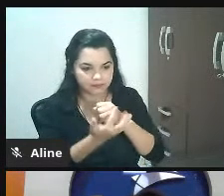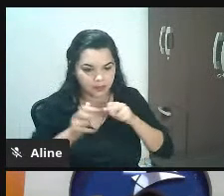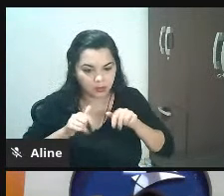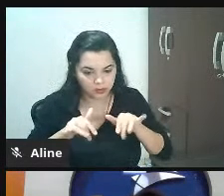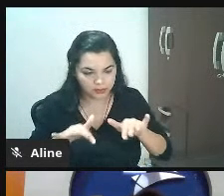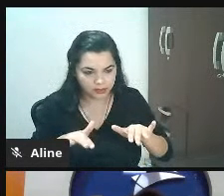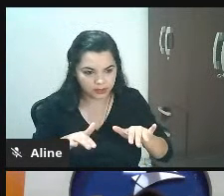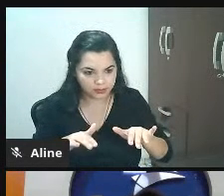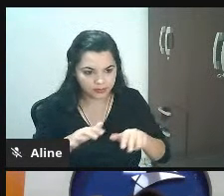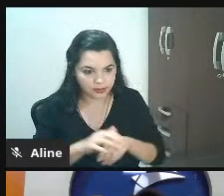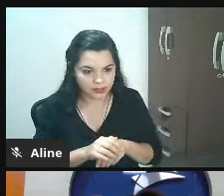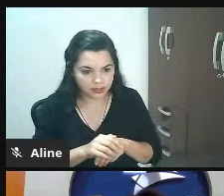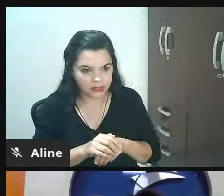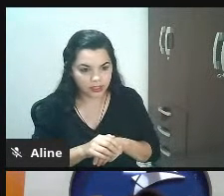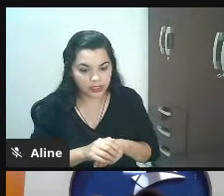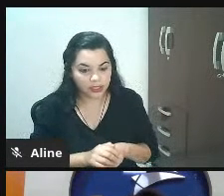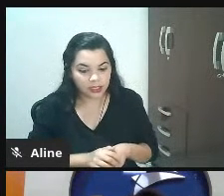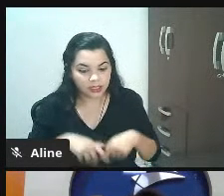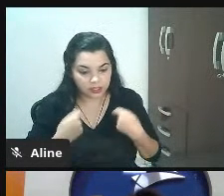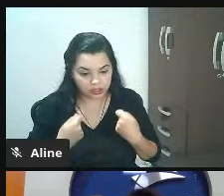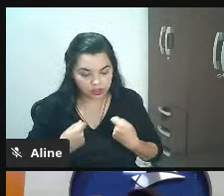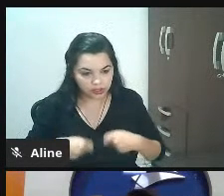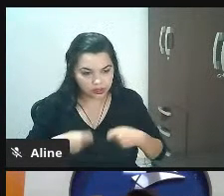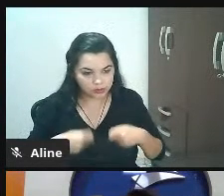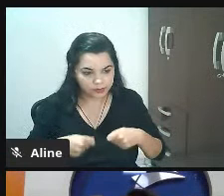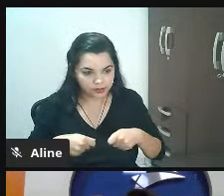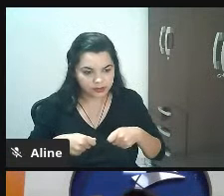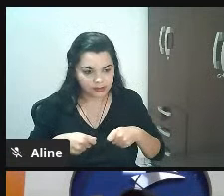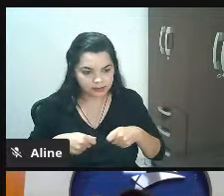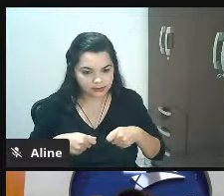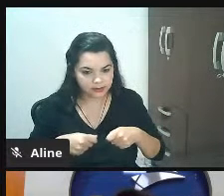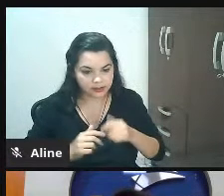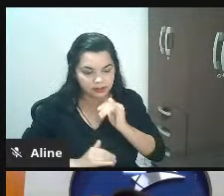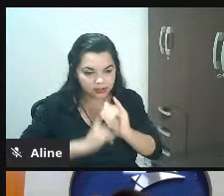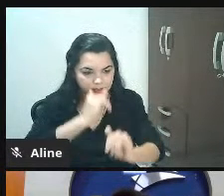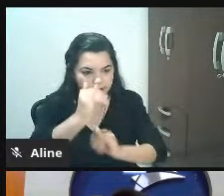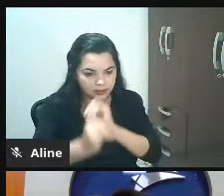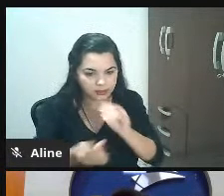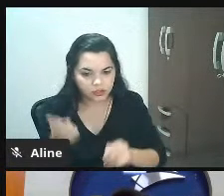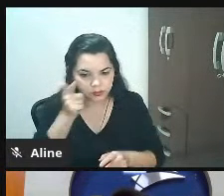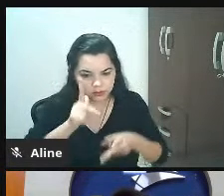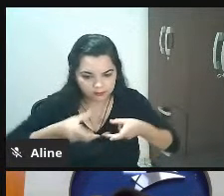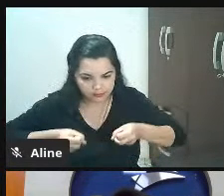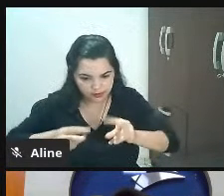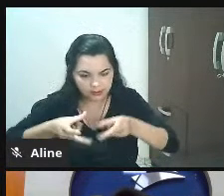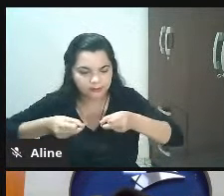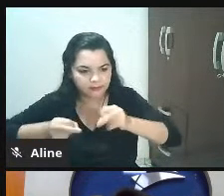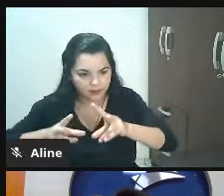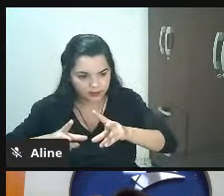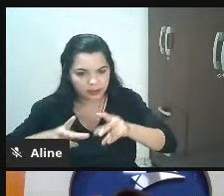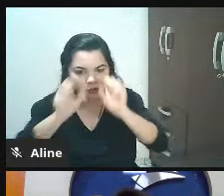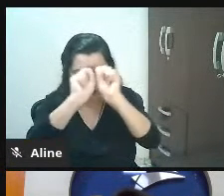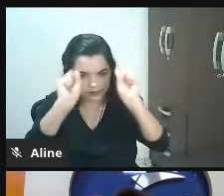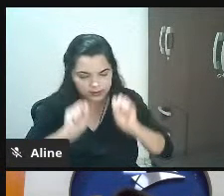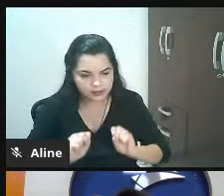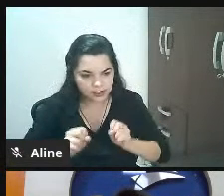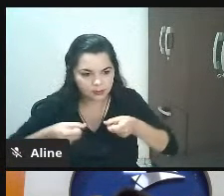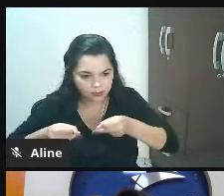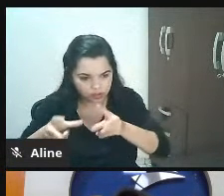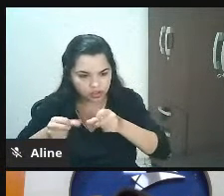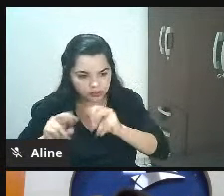necessidade de termos canais de vendas à distância precisamos criar alternativas para entregar valor para esses clientes